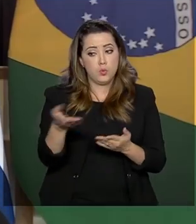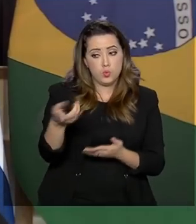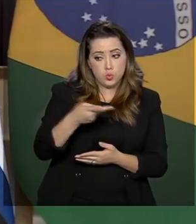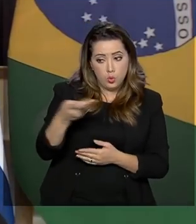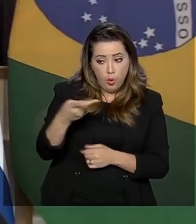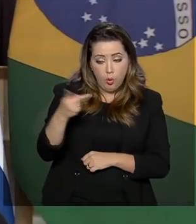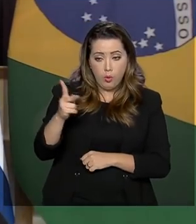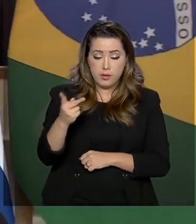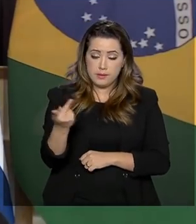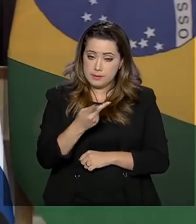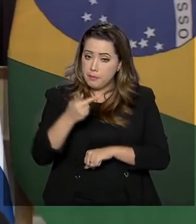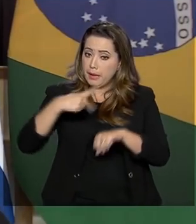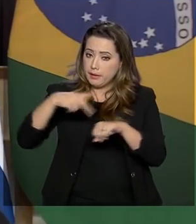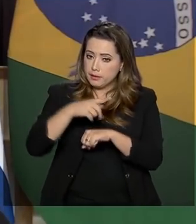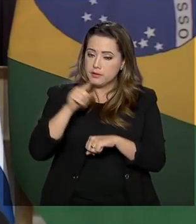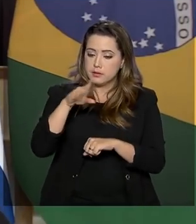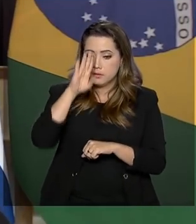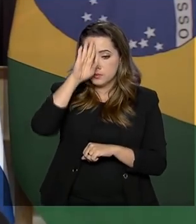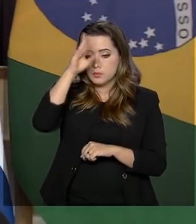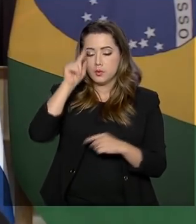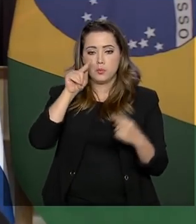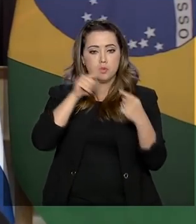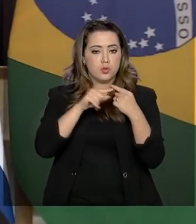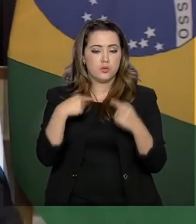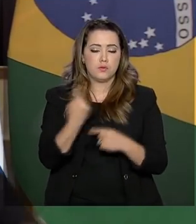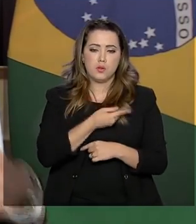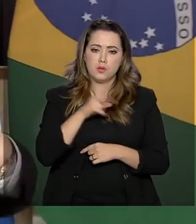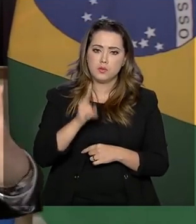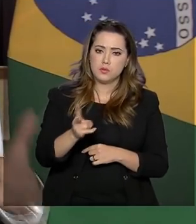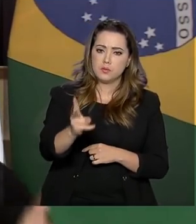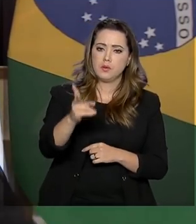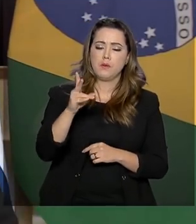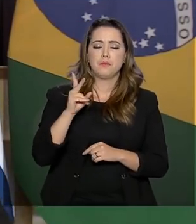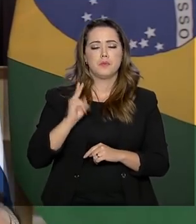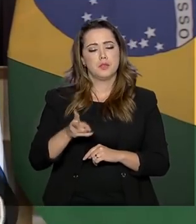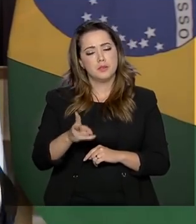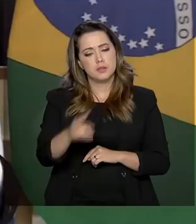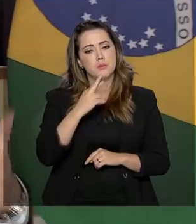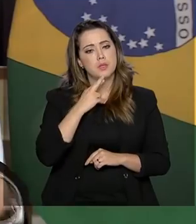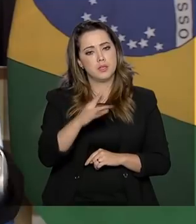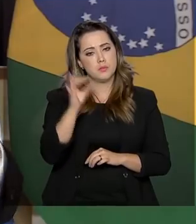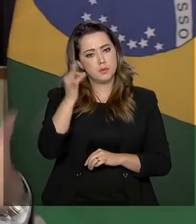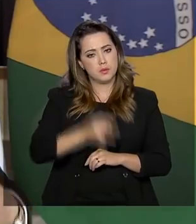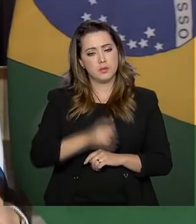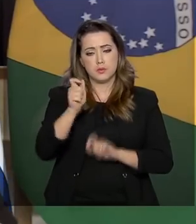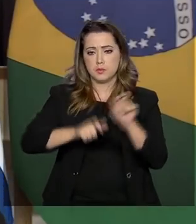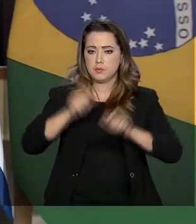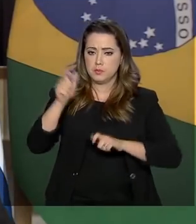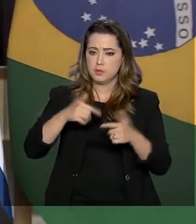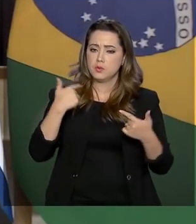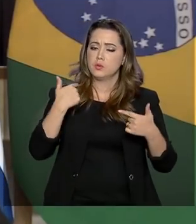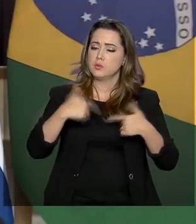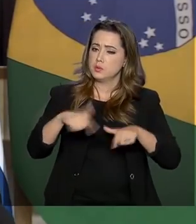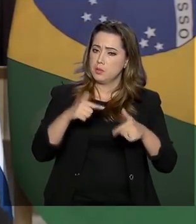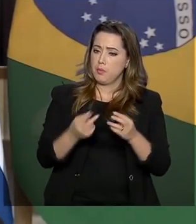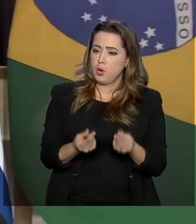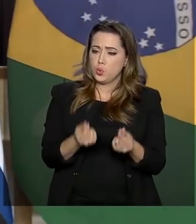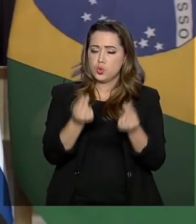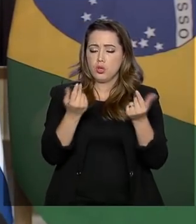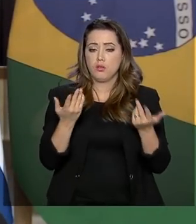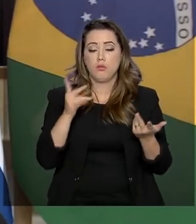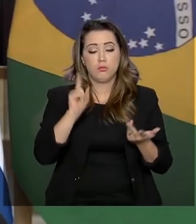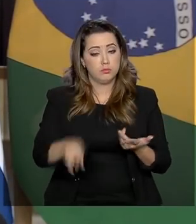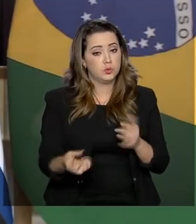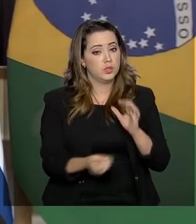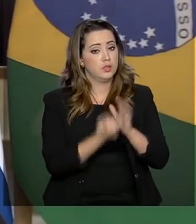nossa, do nosso governo, em todas as frentes, seja algo que traga resultados concretos para as pessoas, para os operadores econômicos, que